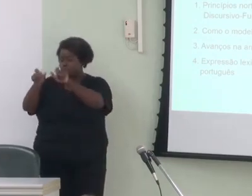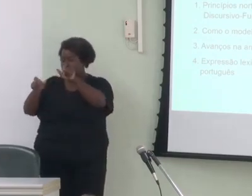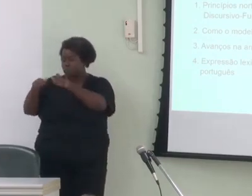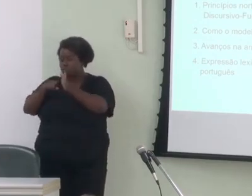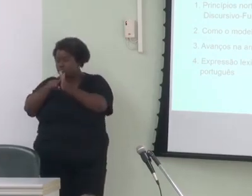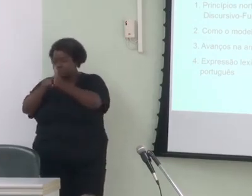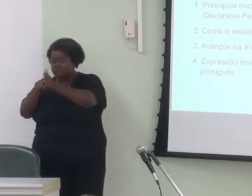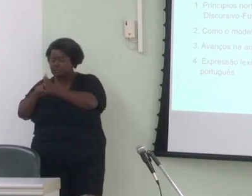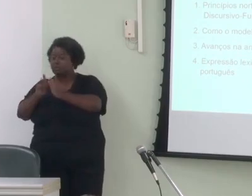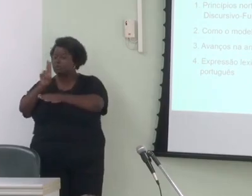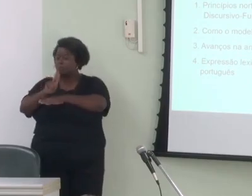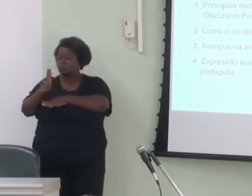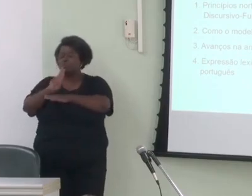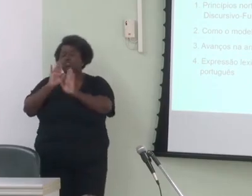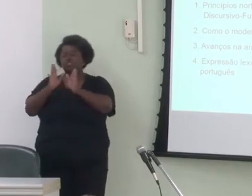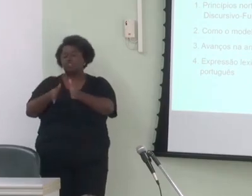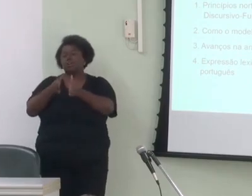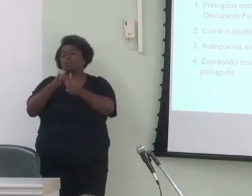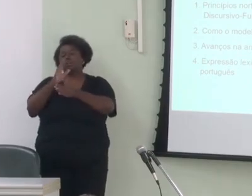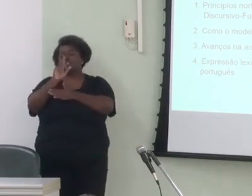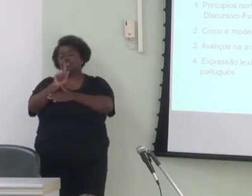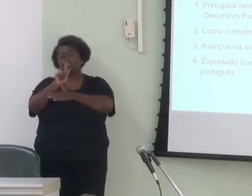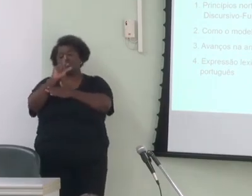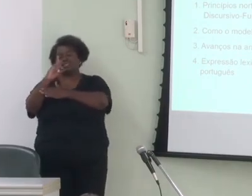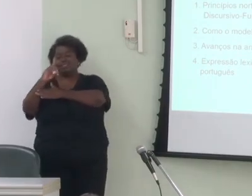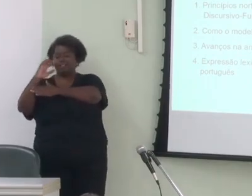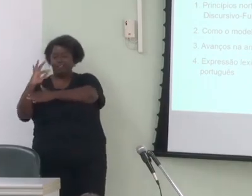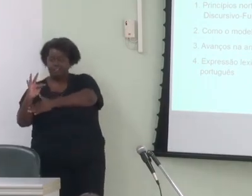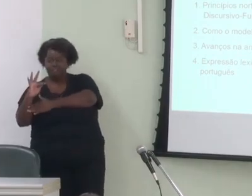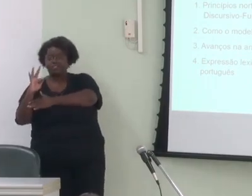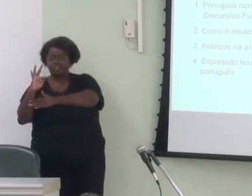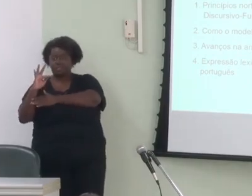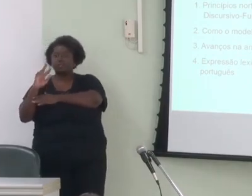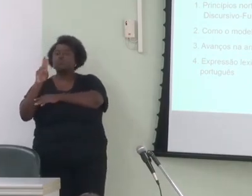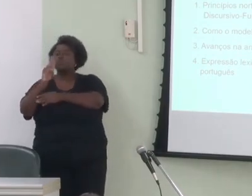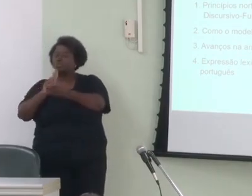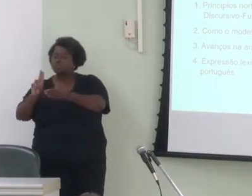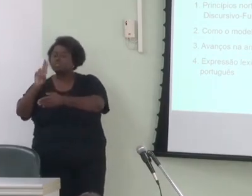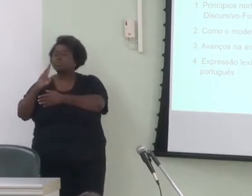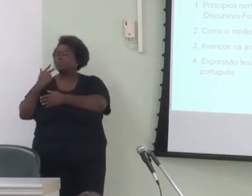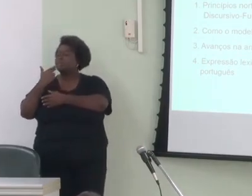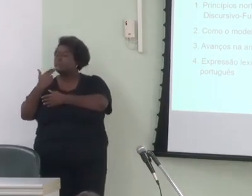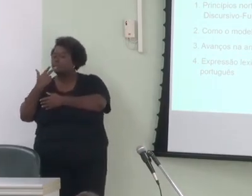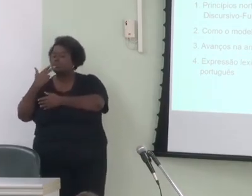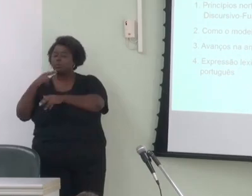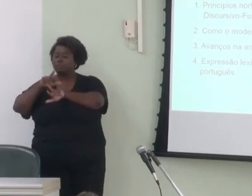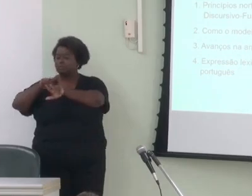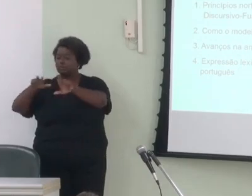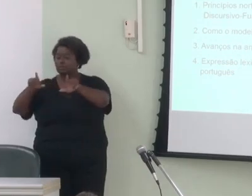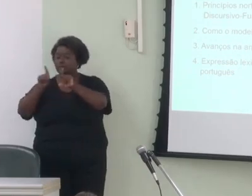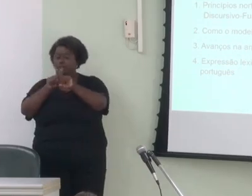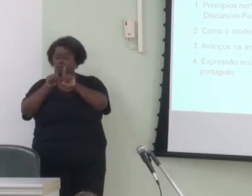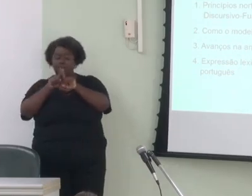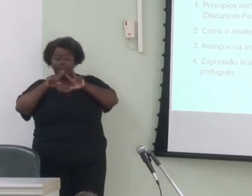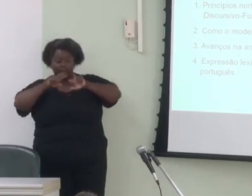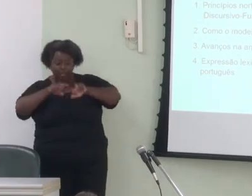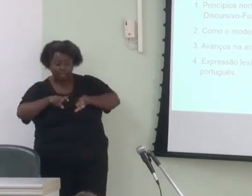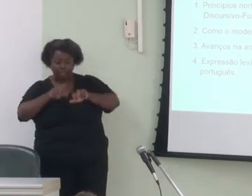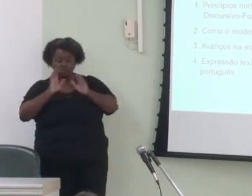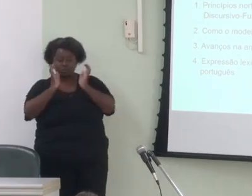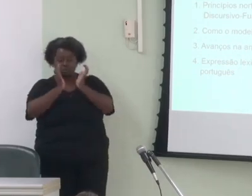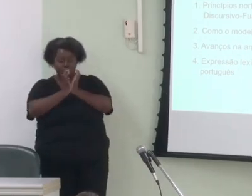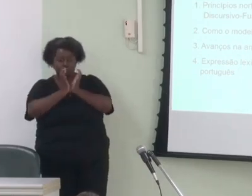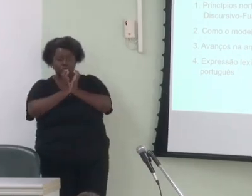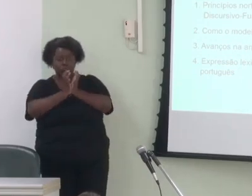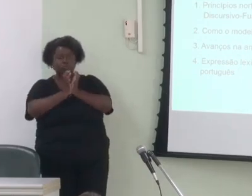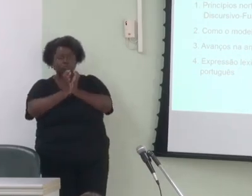utilizando da GDF tanto para a descrição de línguas individuais como para a análise tipológica de um conjunto de línguas. Por fim,